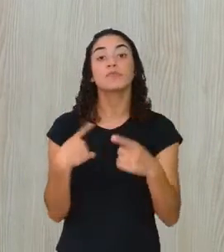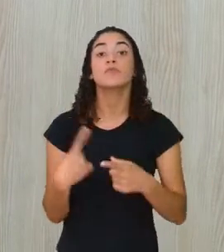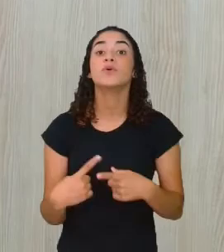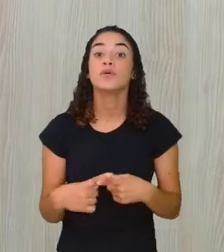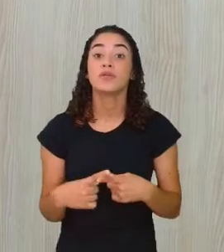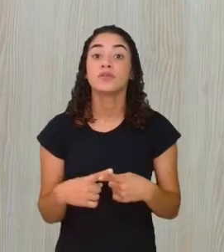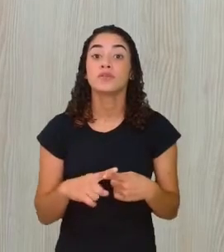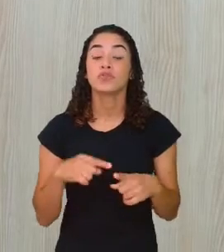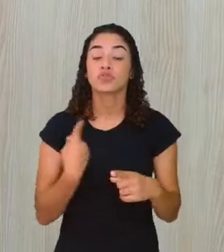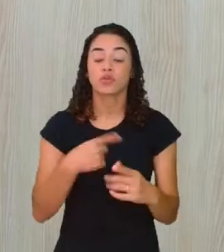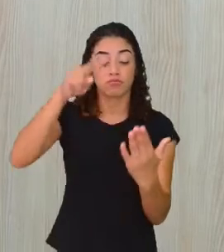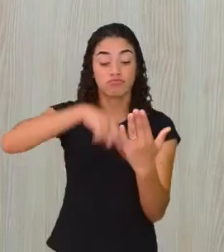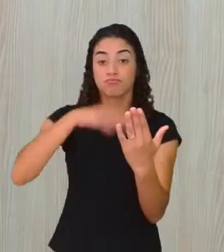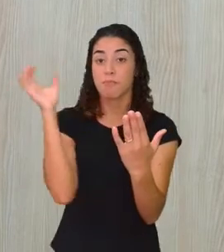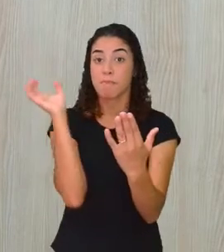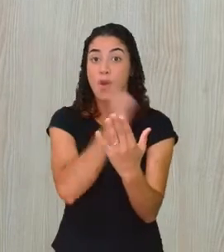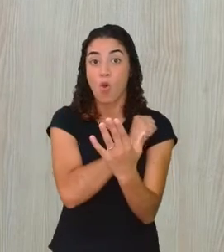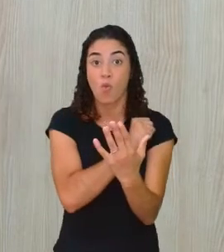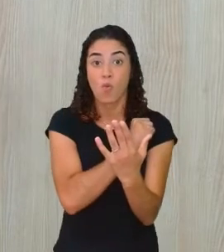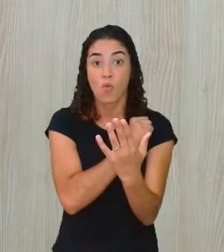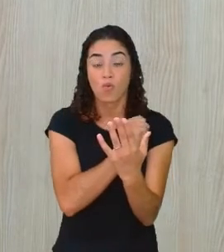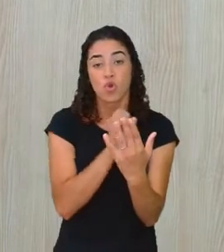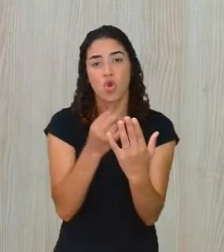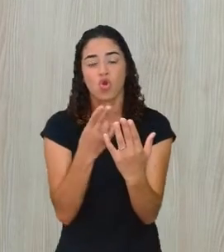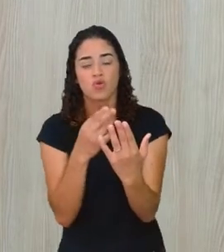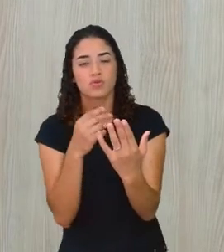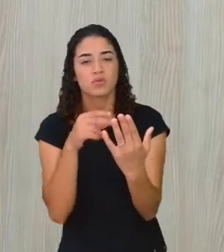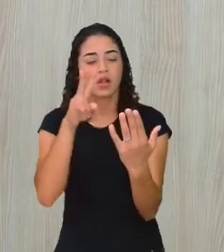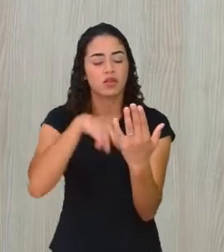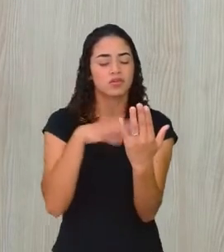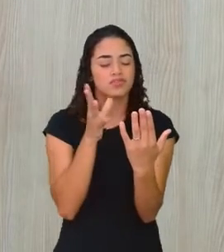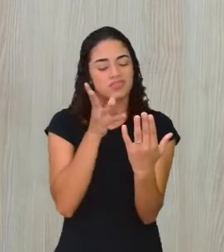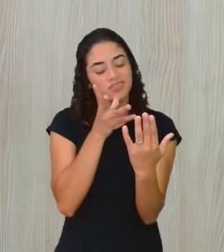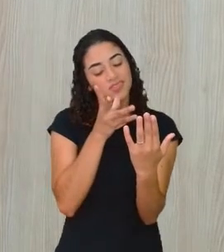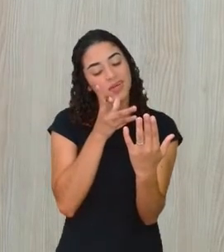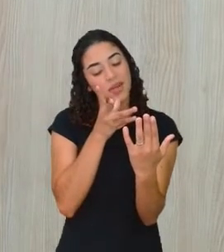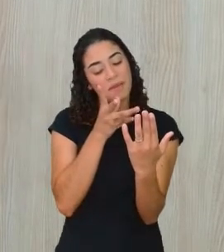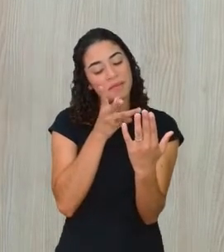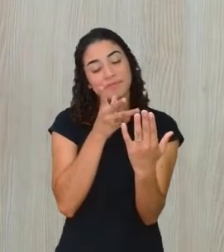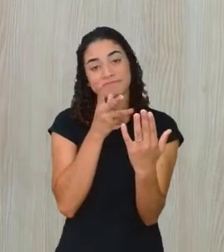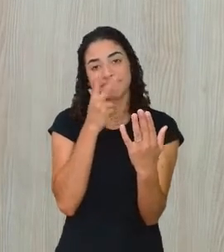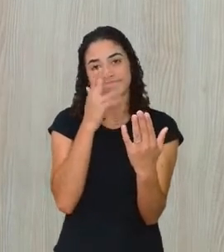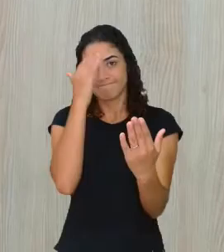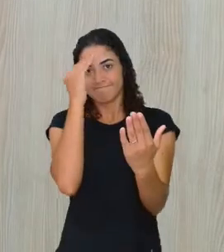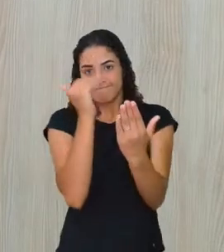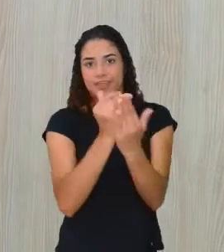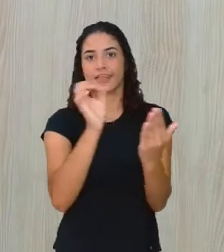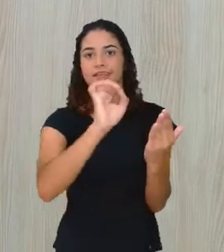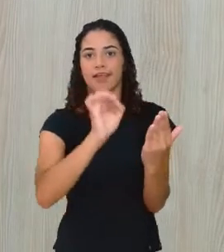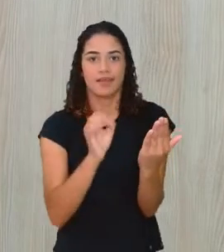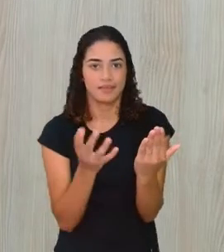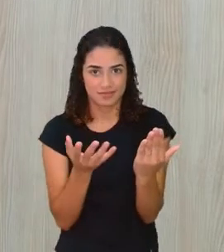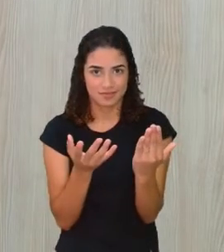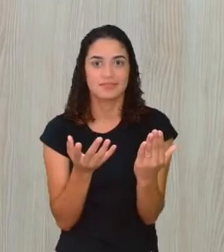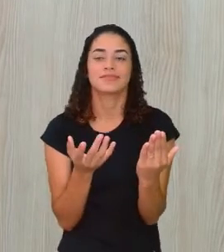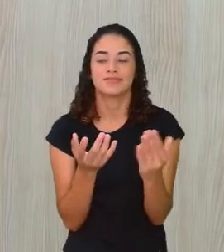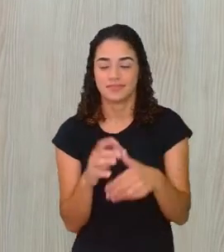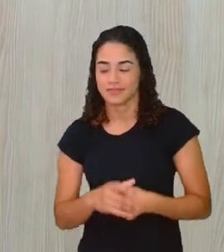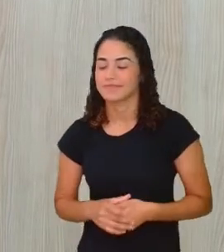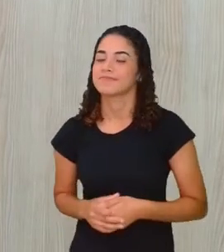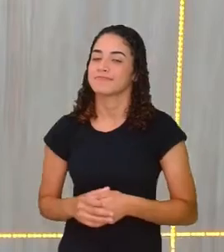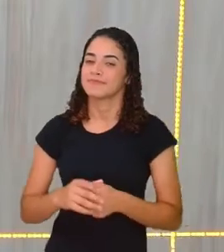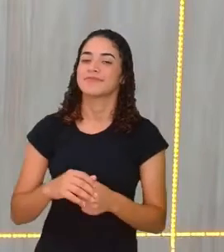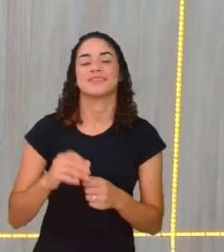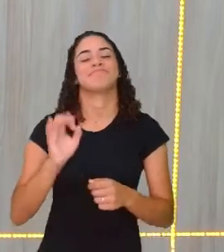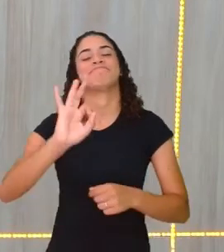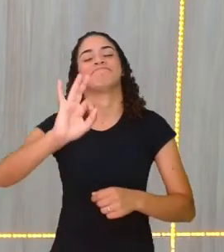Porque a gente está lendo muito rápido ou lendo muito devagar, não está seguindo as orientações do poema. Não é isso, professora? Isso